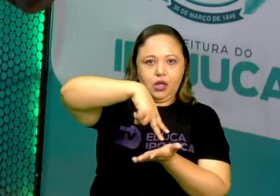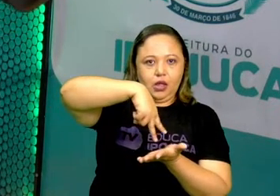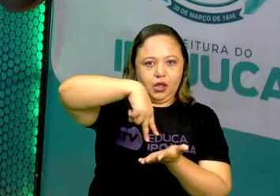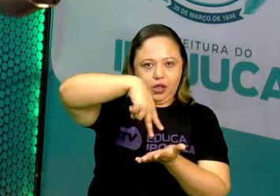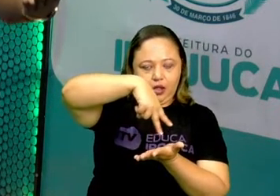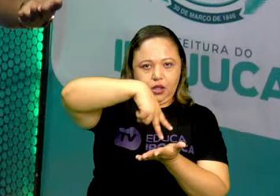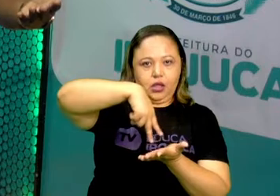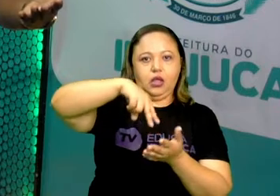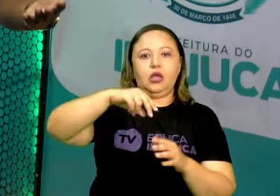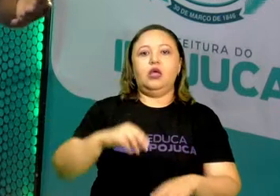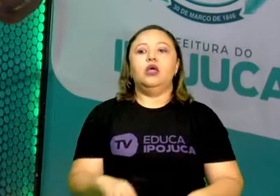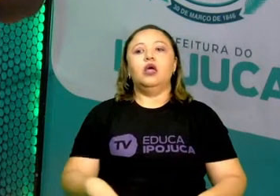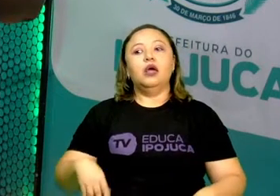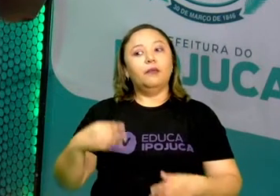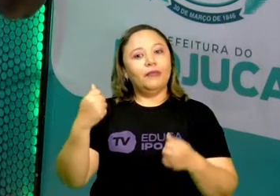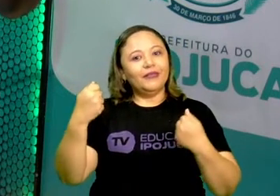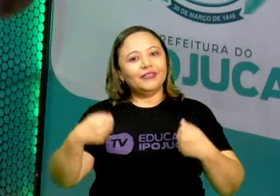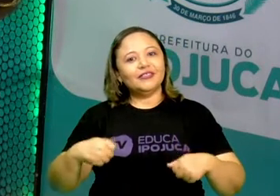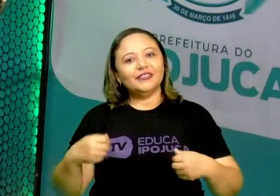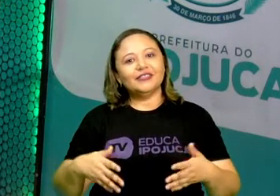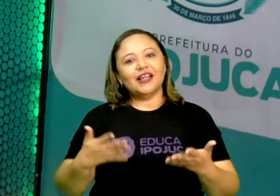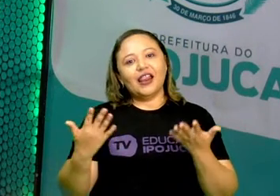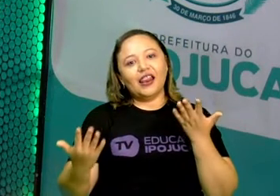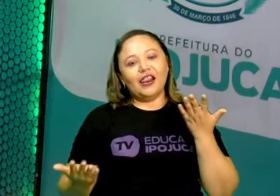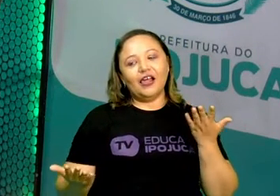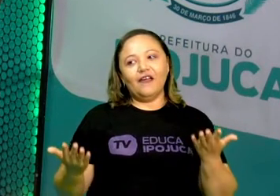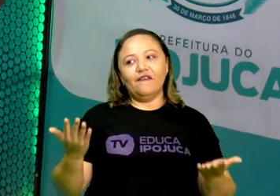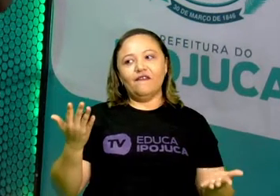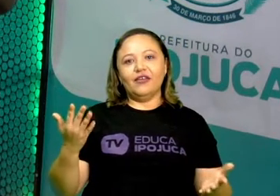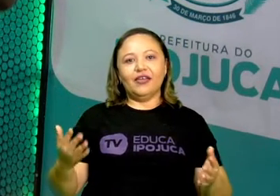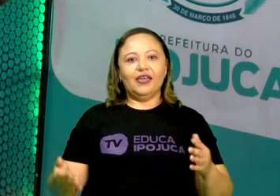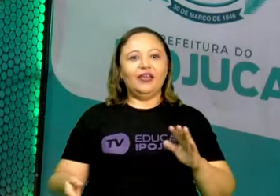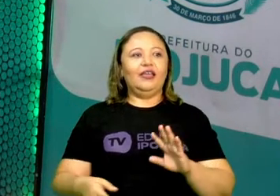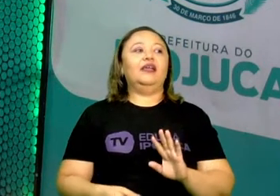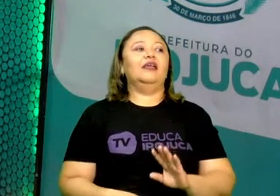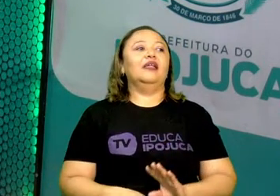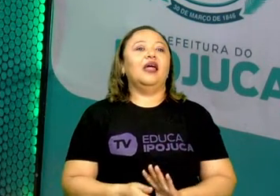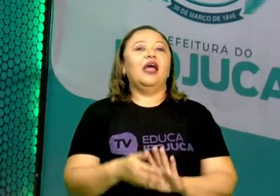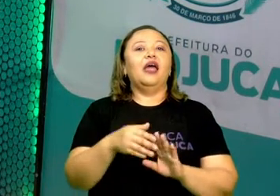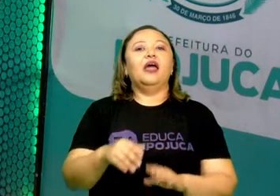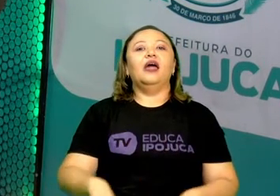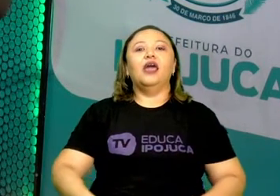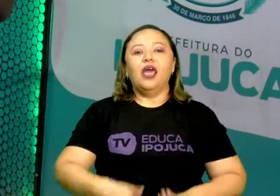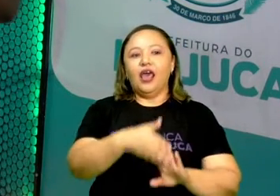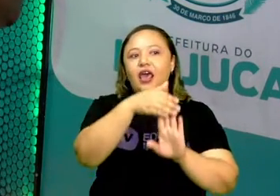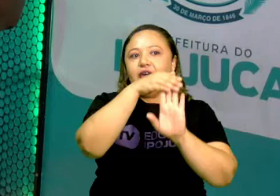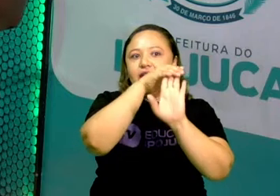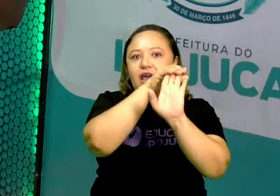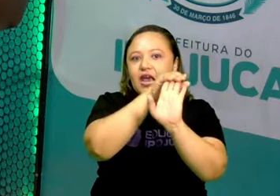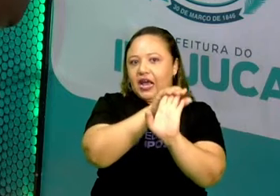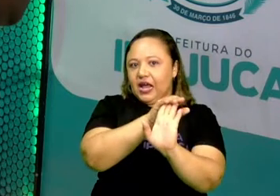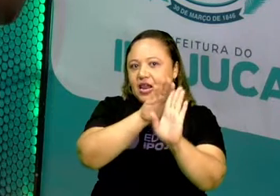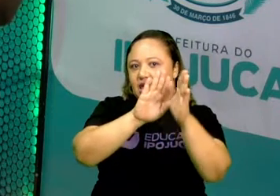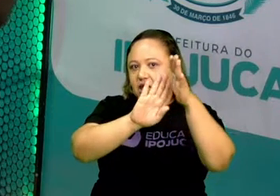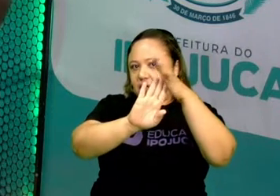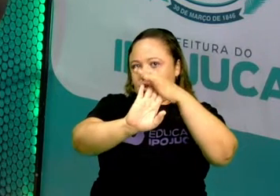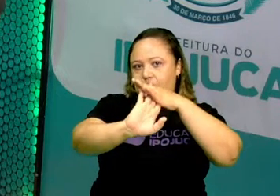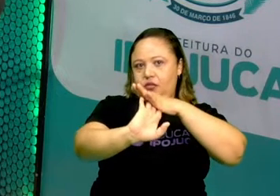elasticidade, equilíbrio. Então, cada dança vai exigir